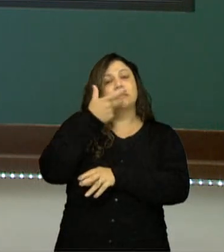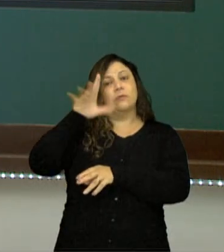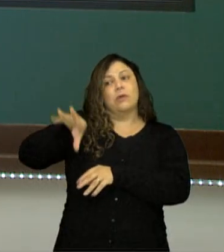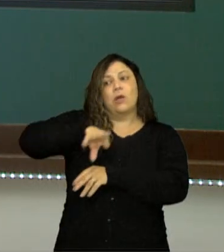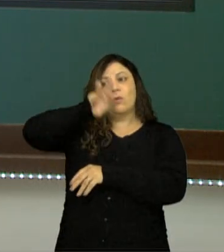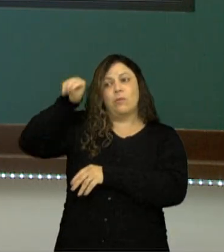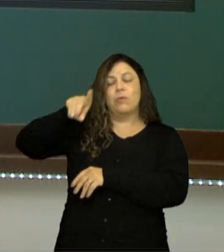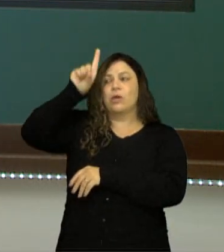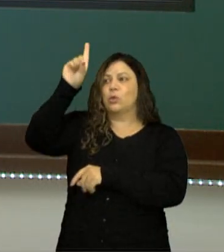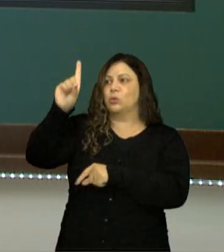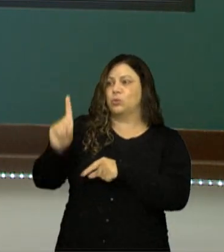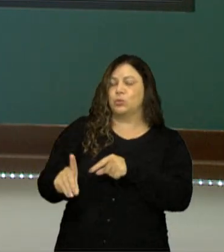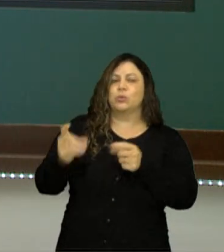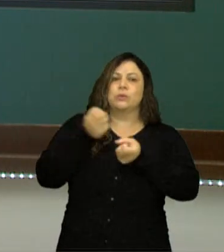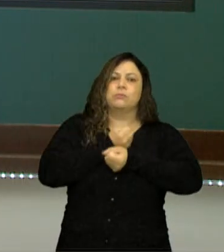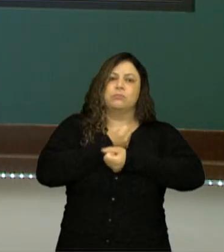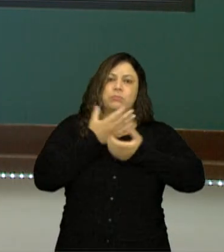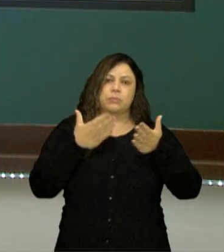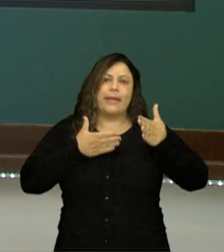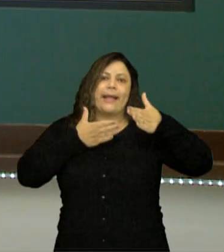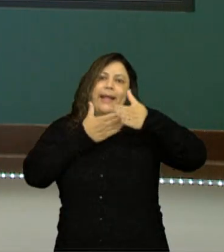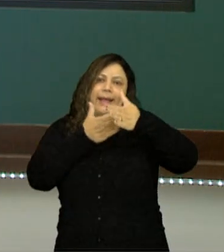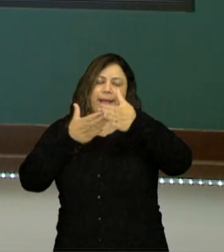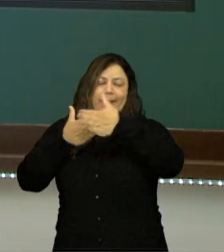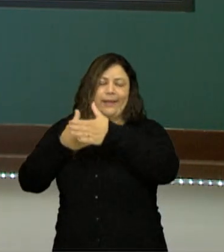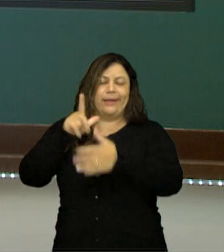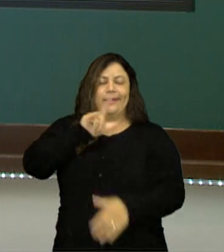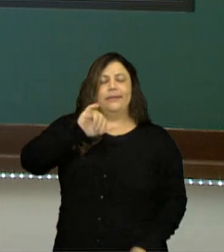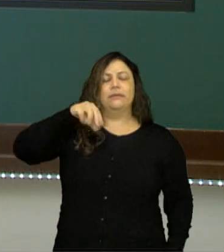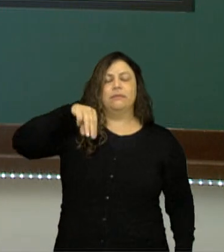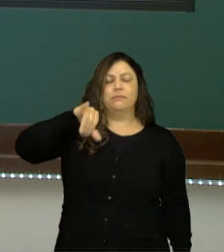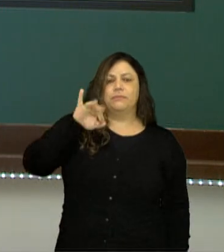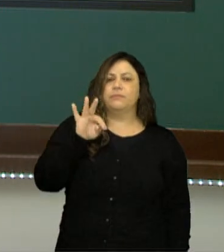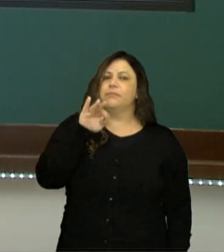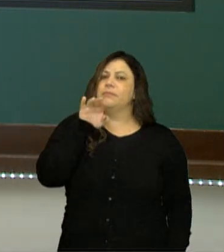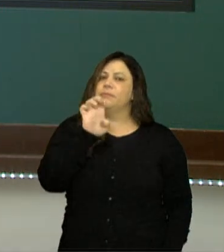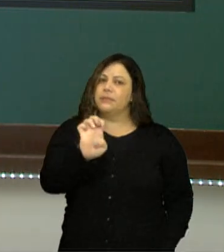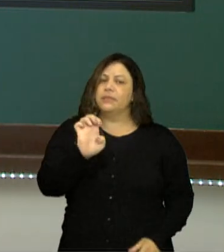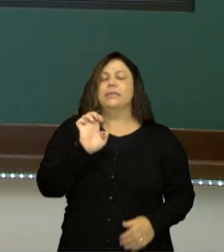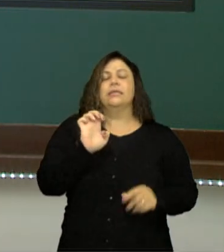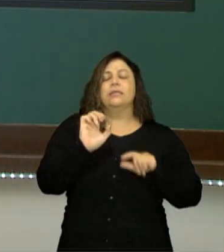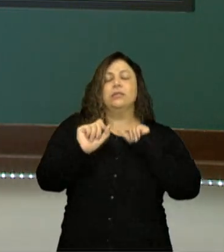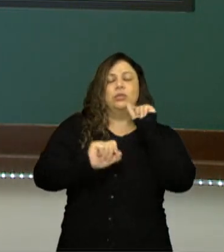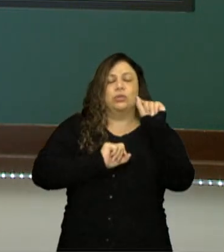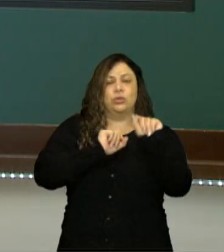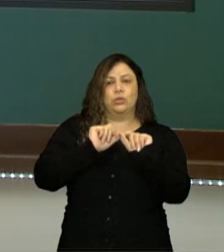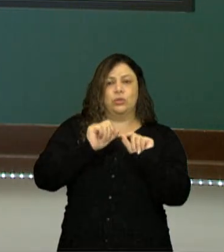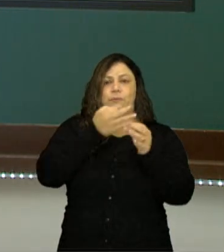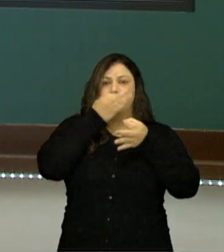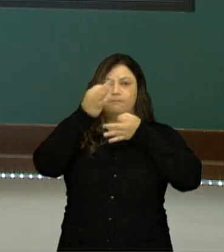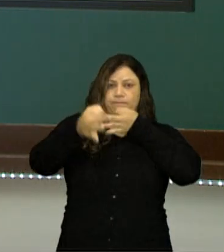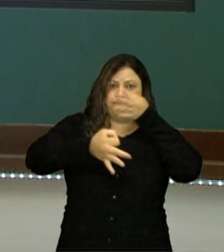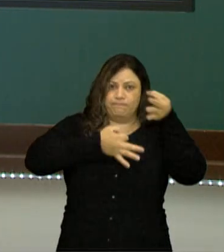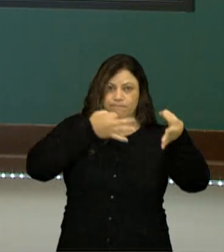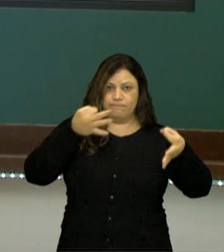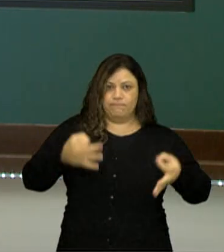expressão e os seus limites, você tem que apoiar sempre a sua opinião em argumentos, né?